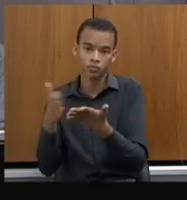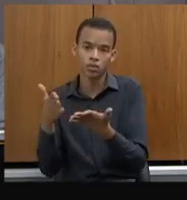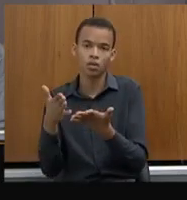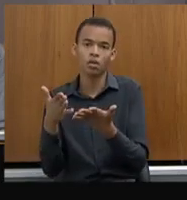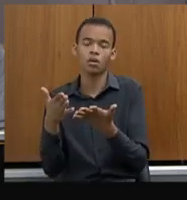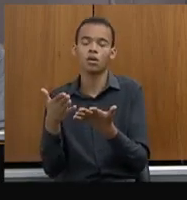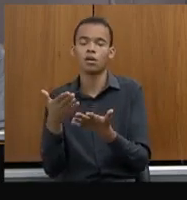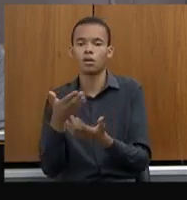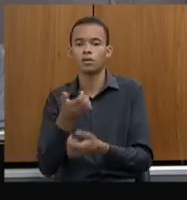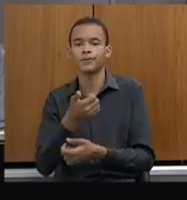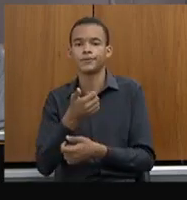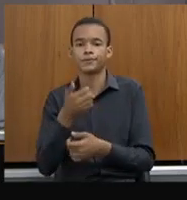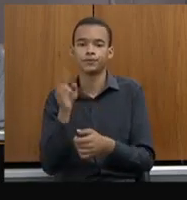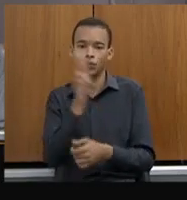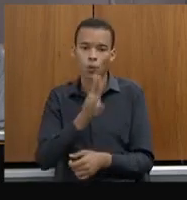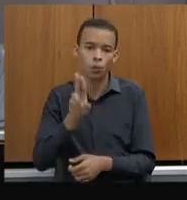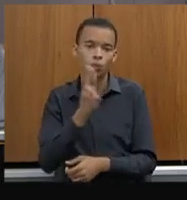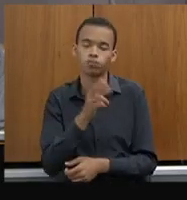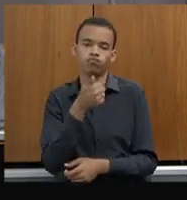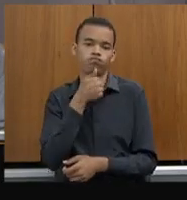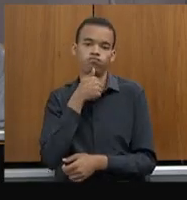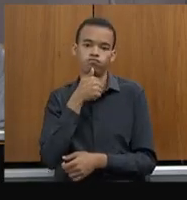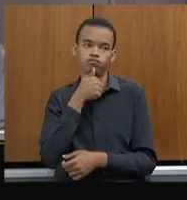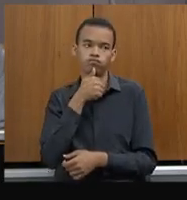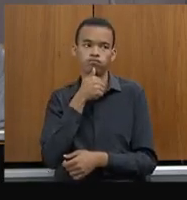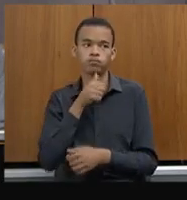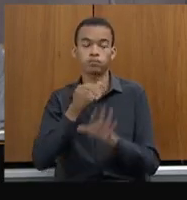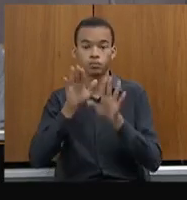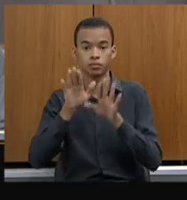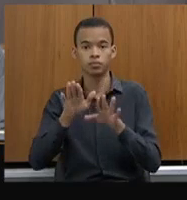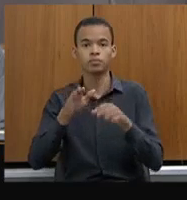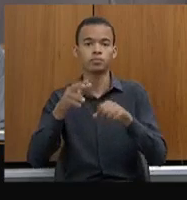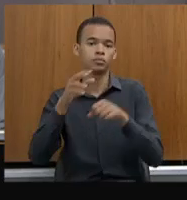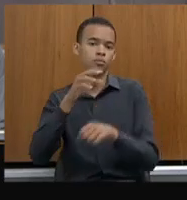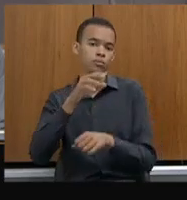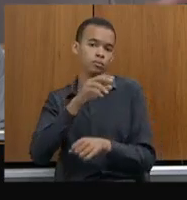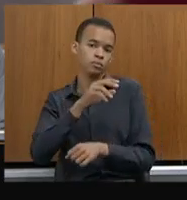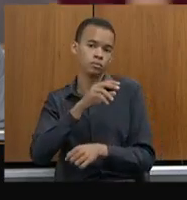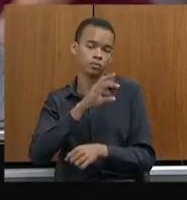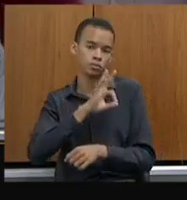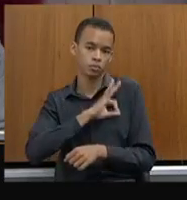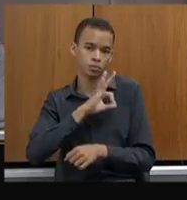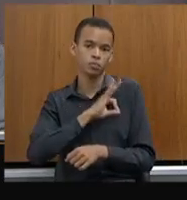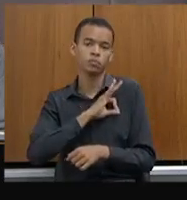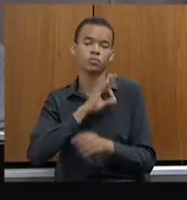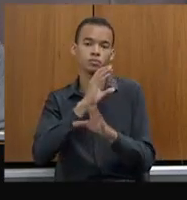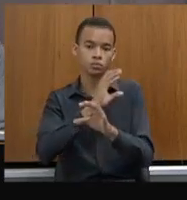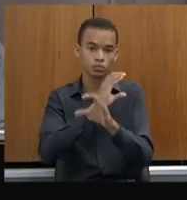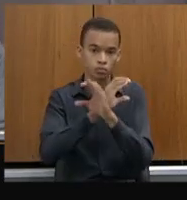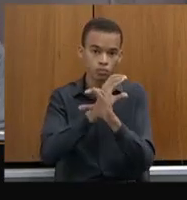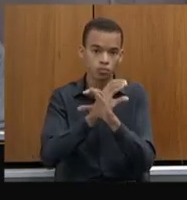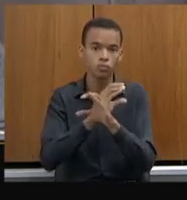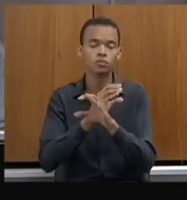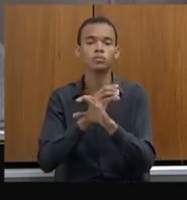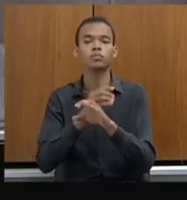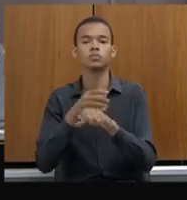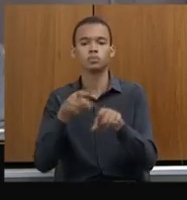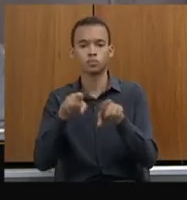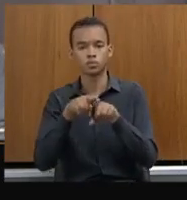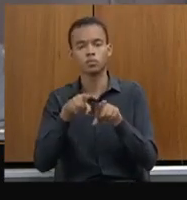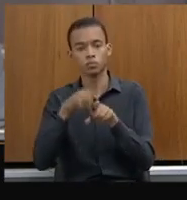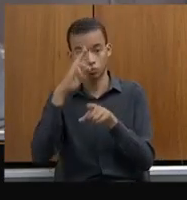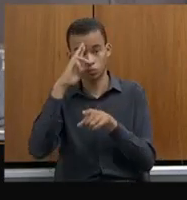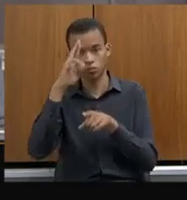acionam, mas nós estamos, tanto a Polícia Militar, o Comando Geral, quanto a nossa equipe, orientando a que